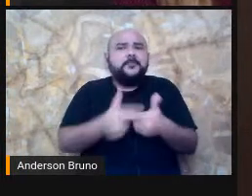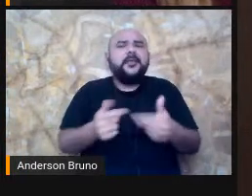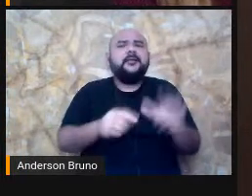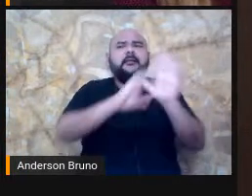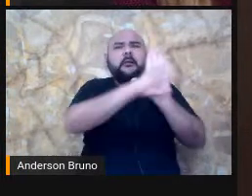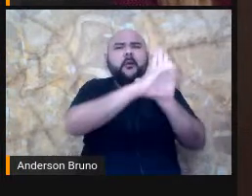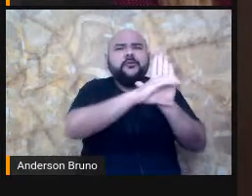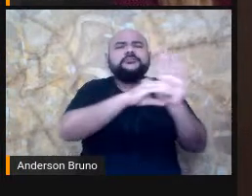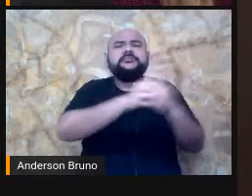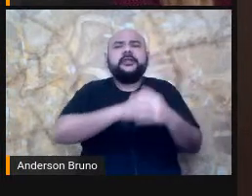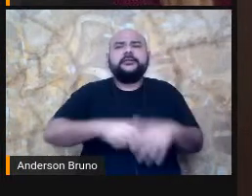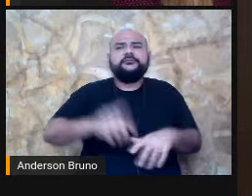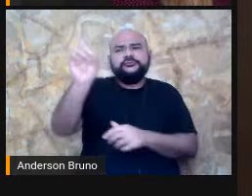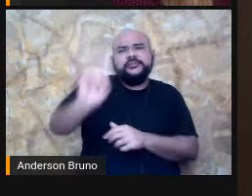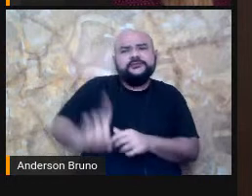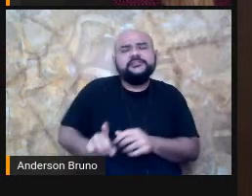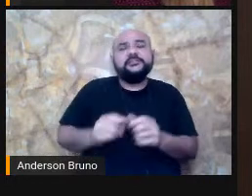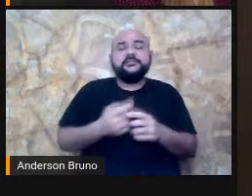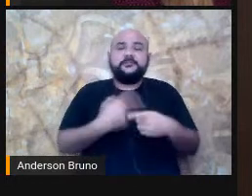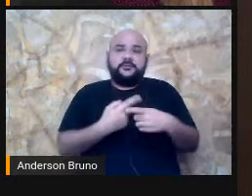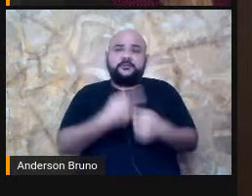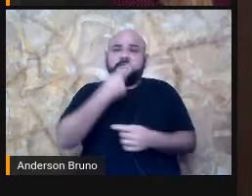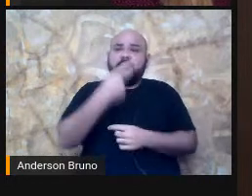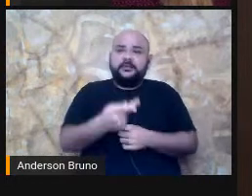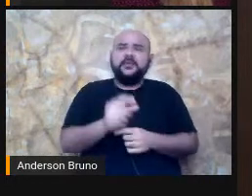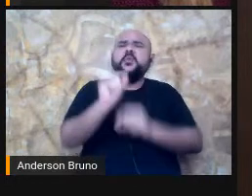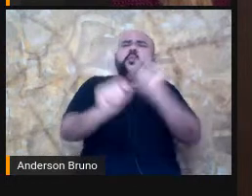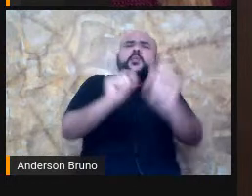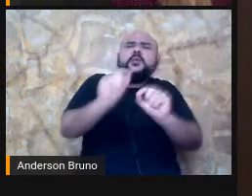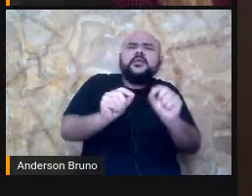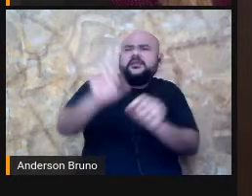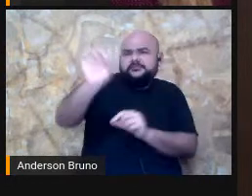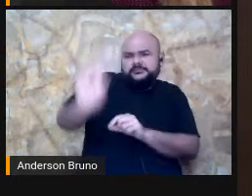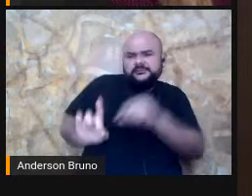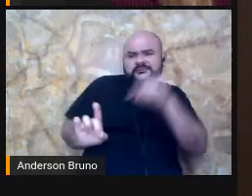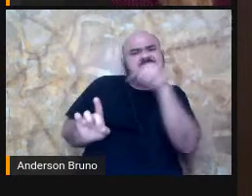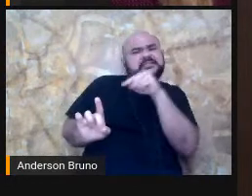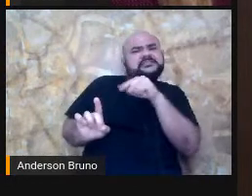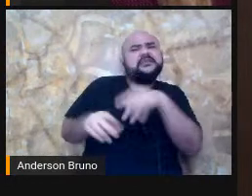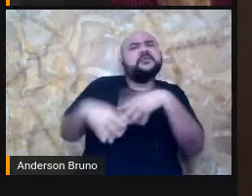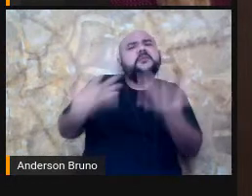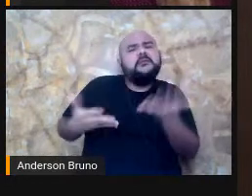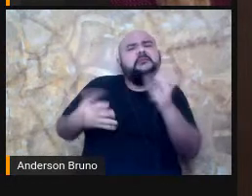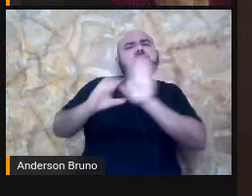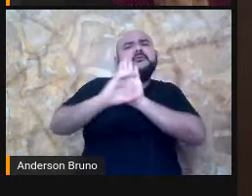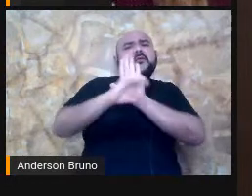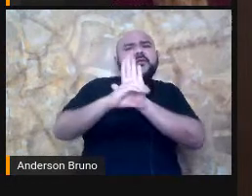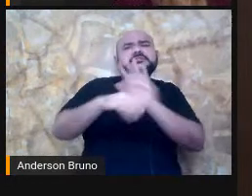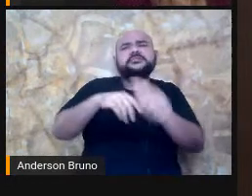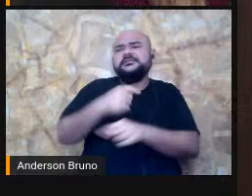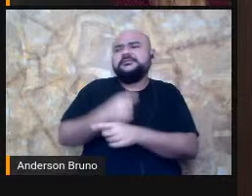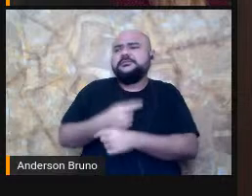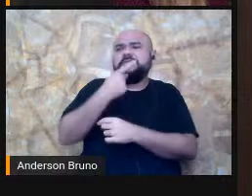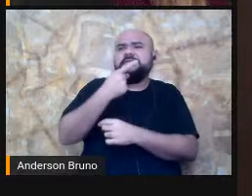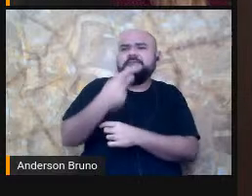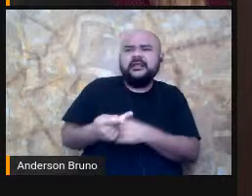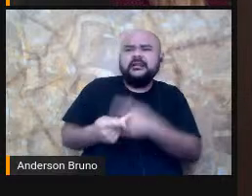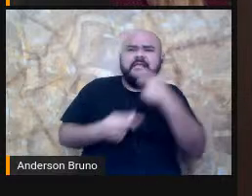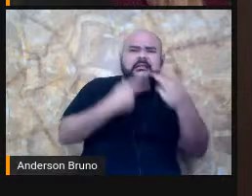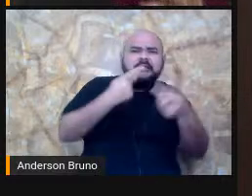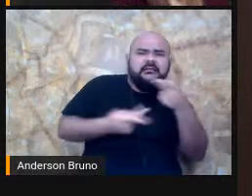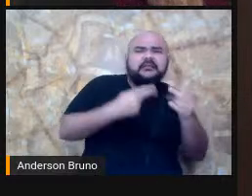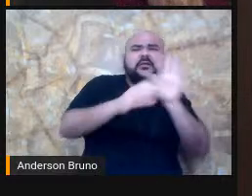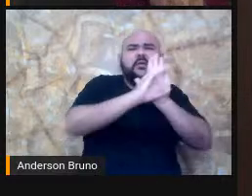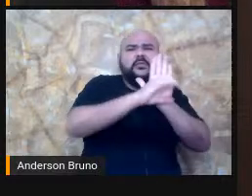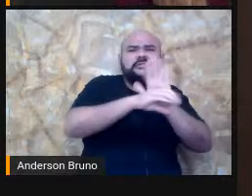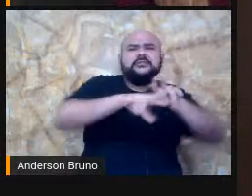Porque quando a gente fala, né? Sobre o que é deficiência, né? Quando a gente vê algumas falas ainda, né? No nosso